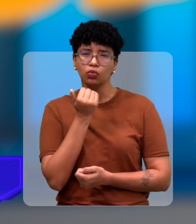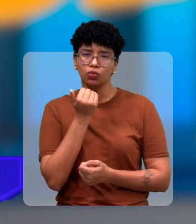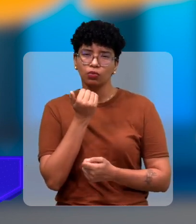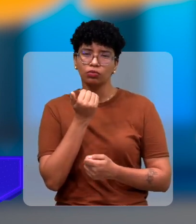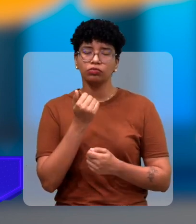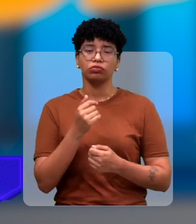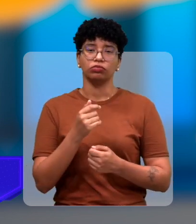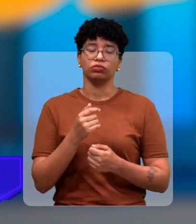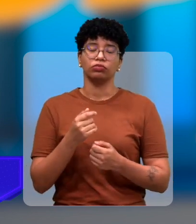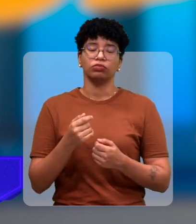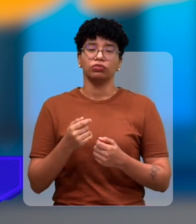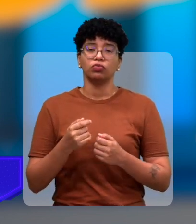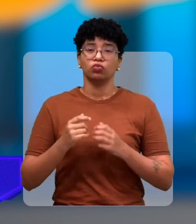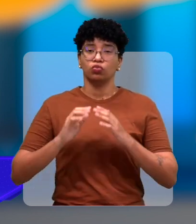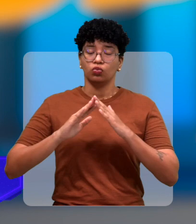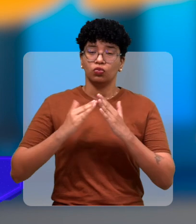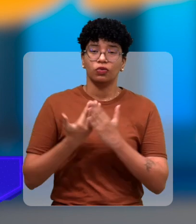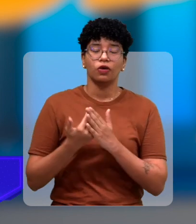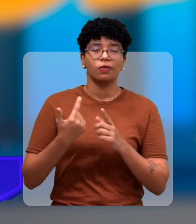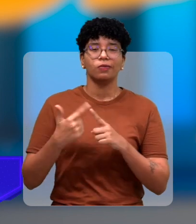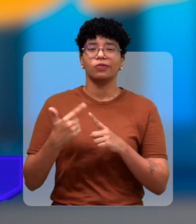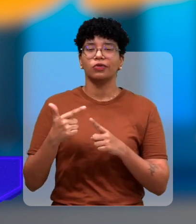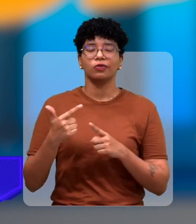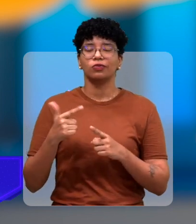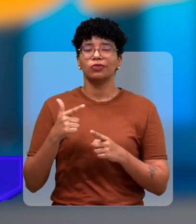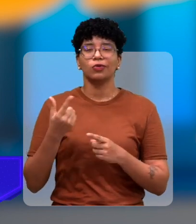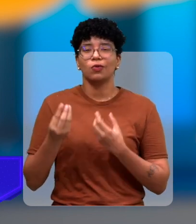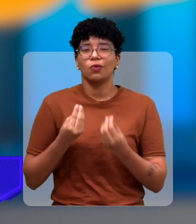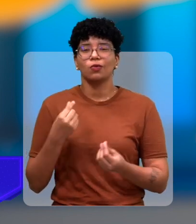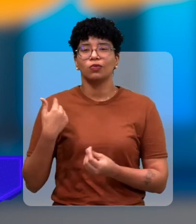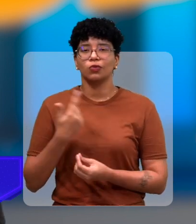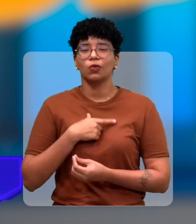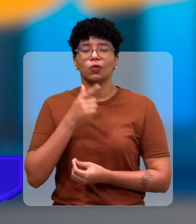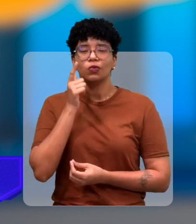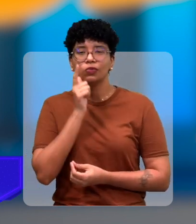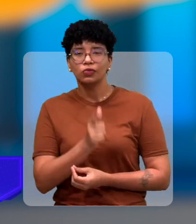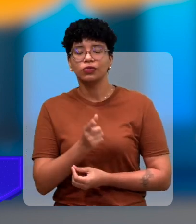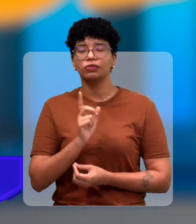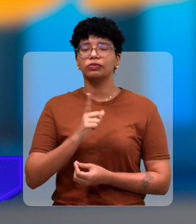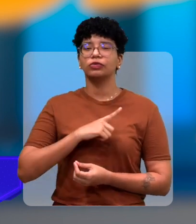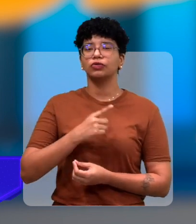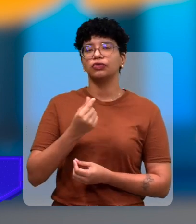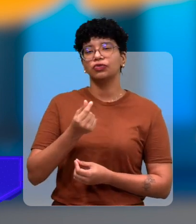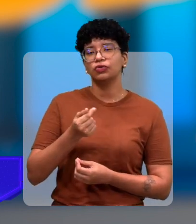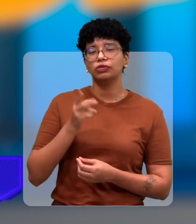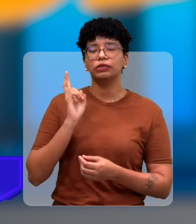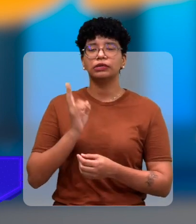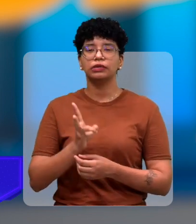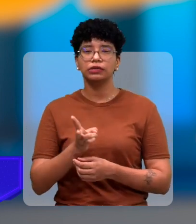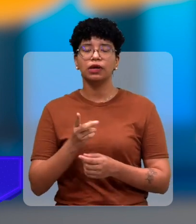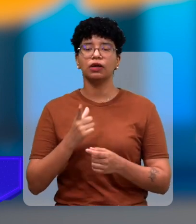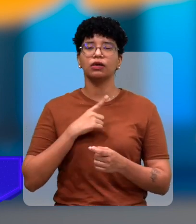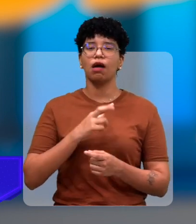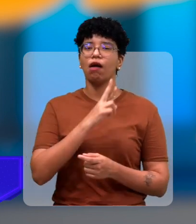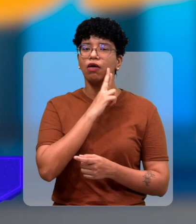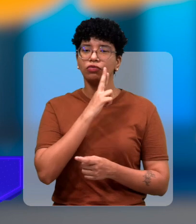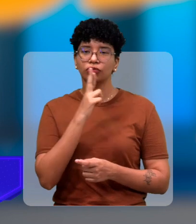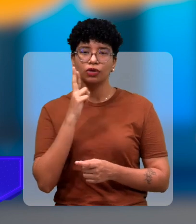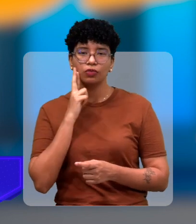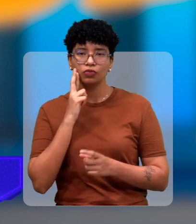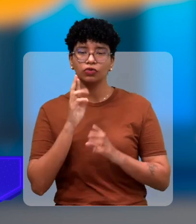lanche escolar que não dá da gente conseguir assim manter o